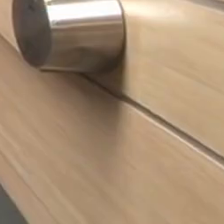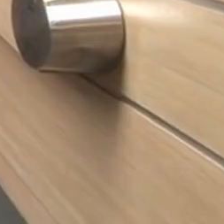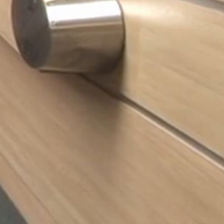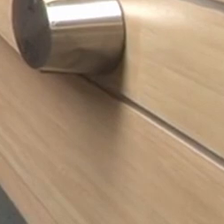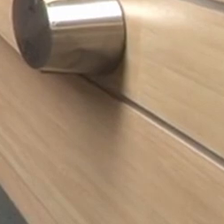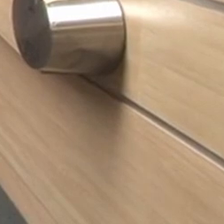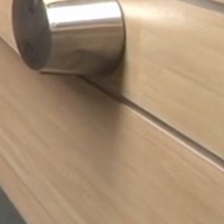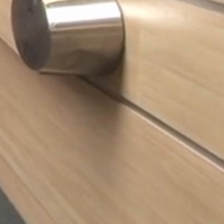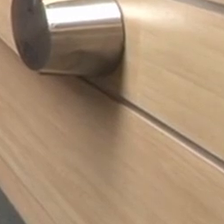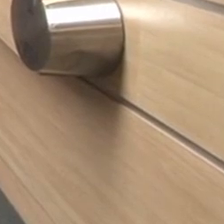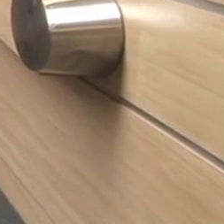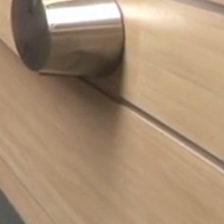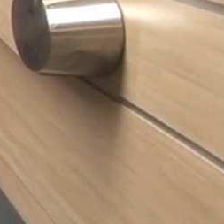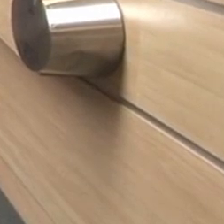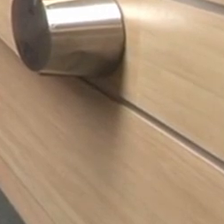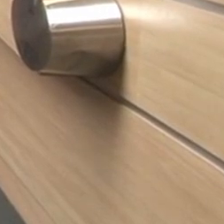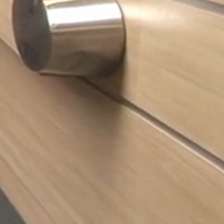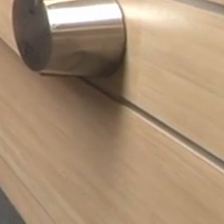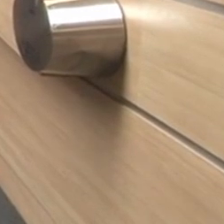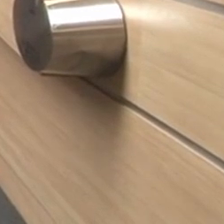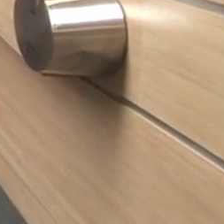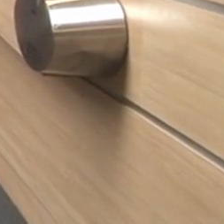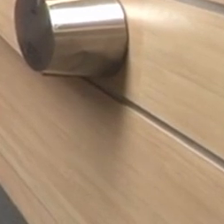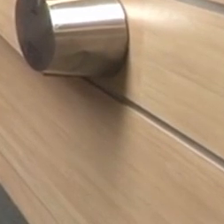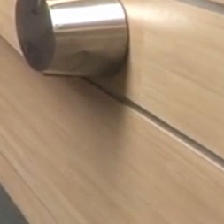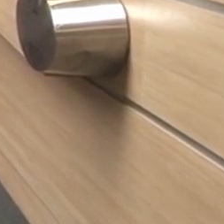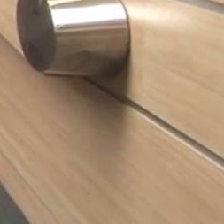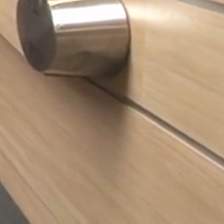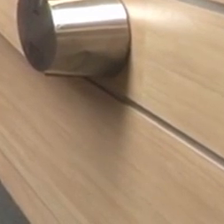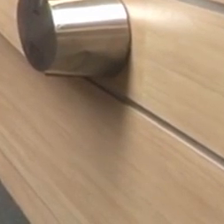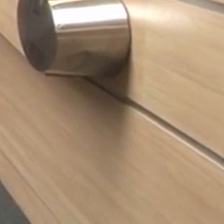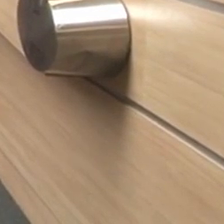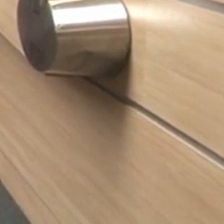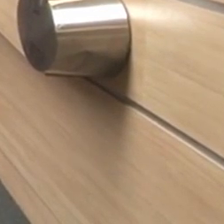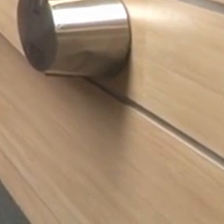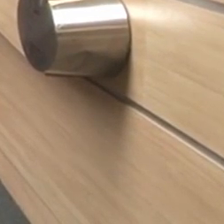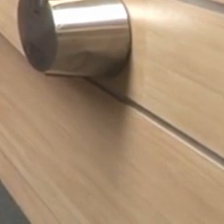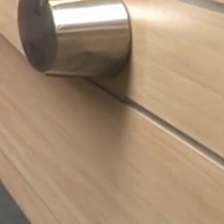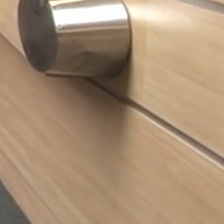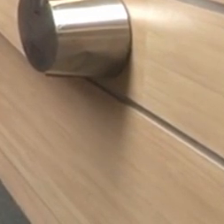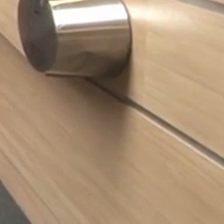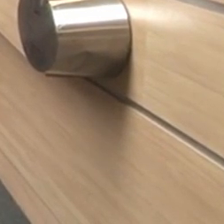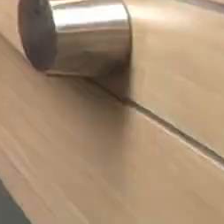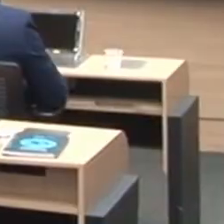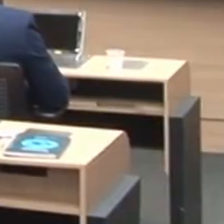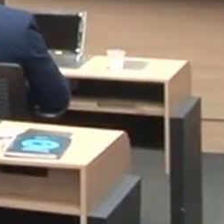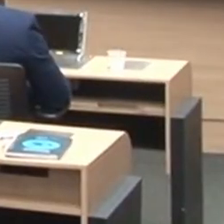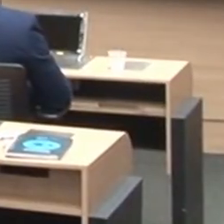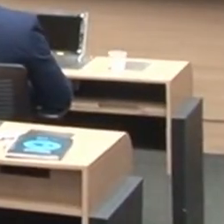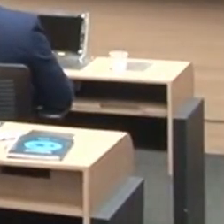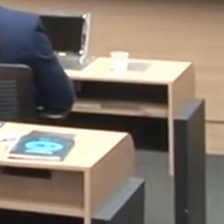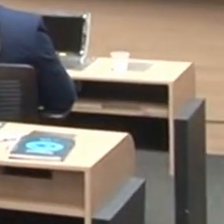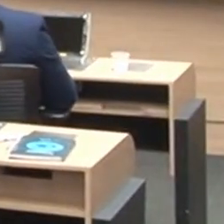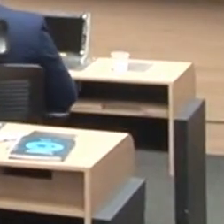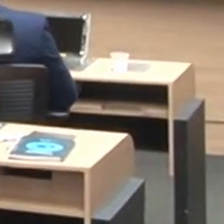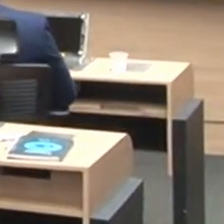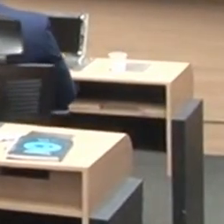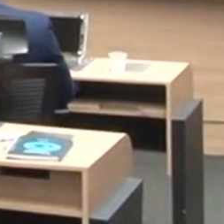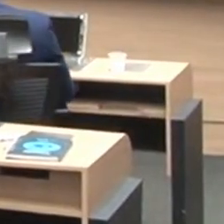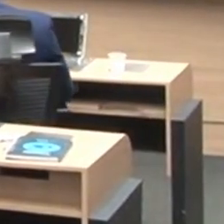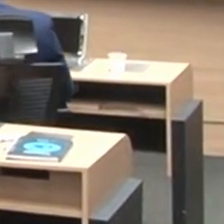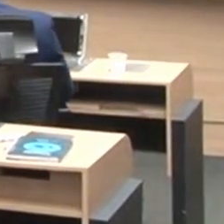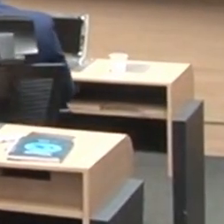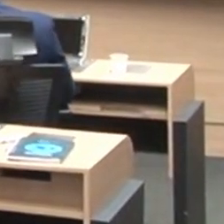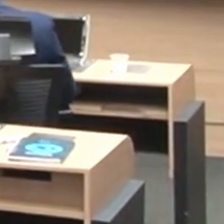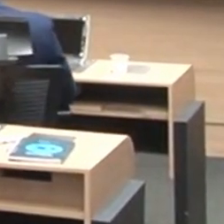A Câmara do Recife aprovou um projeto de lei que propõe o reconhecimento do trabalho voluntário como título para efeito